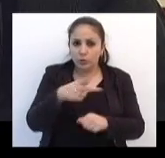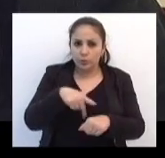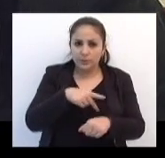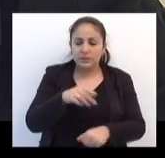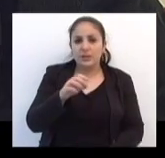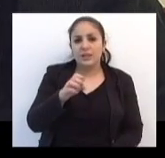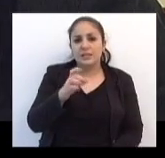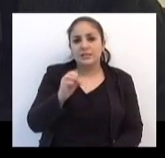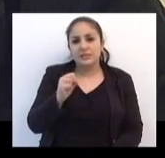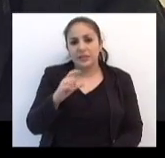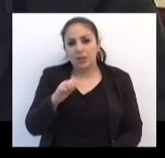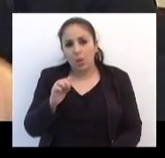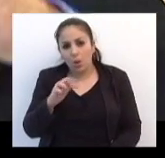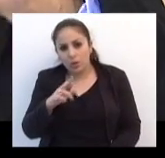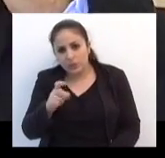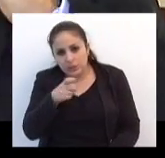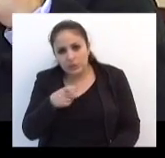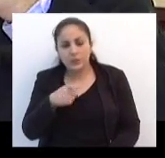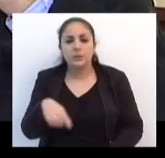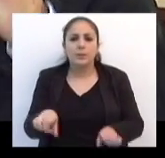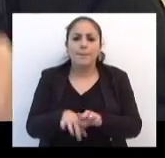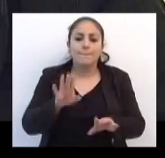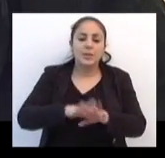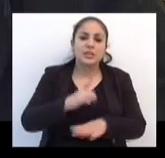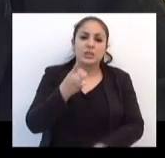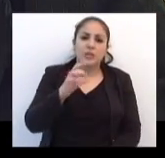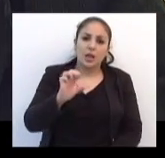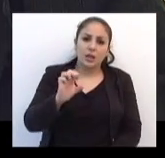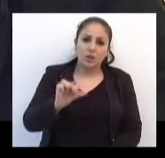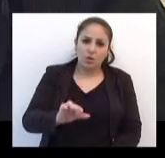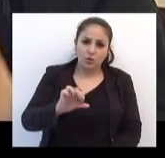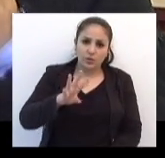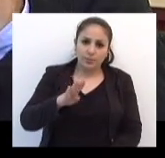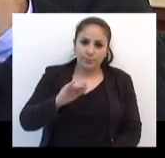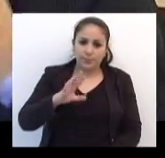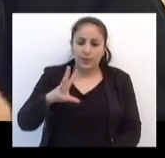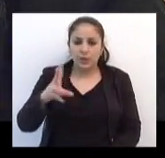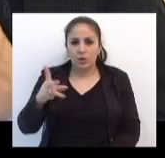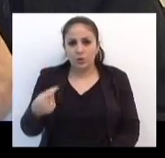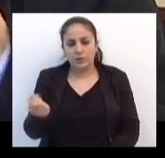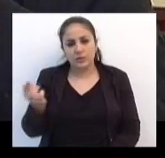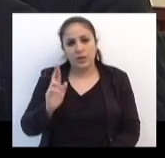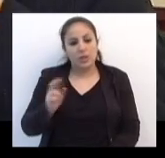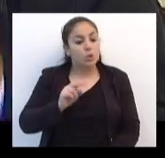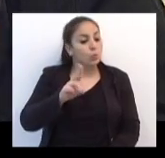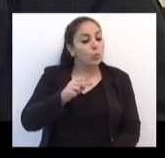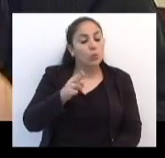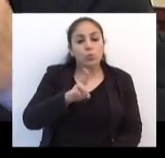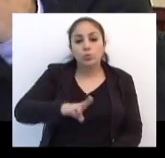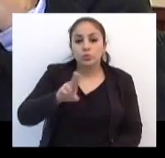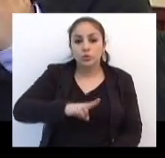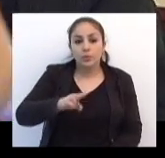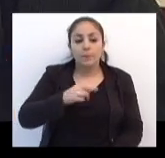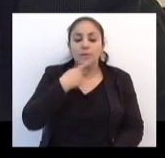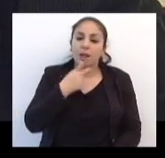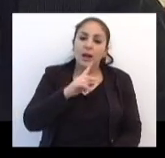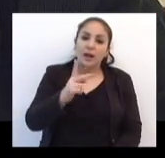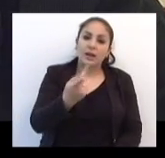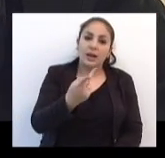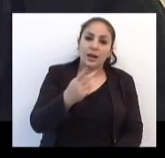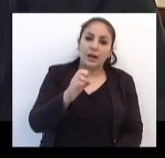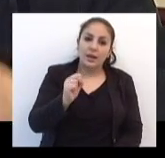é a Operação Zelotes, que são mais de R 19 bilhões. Nunca o vereador Lamme usou a tribuna para falar do HSBC,